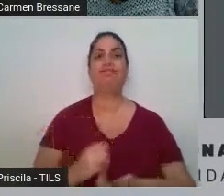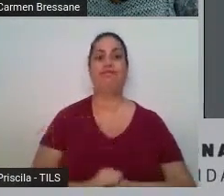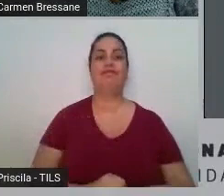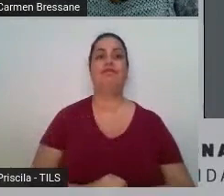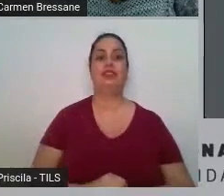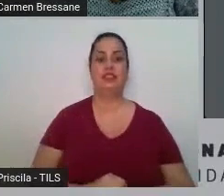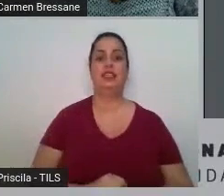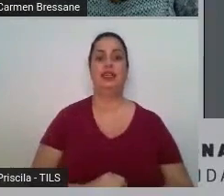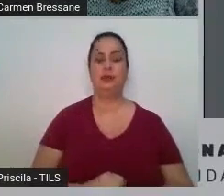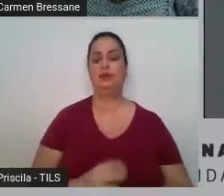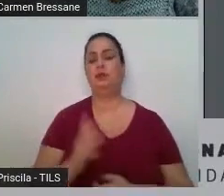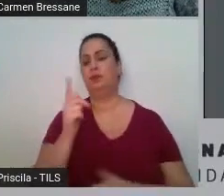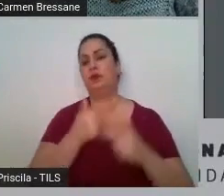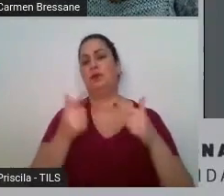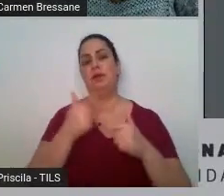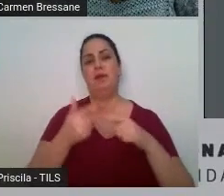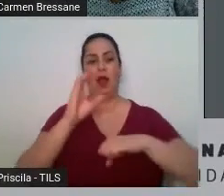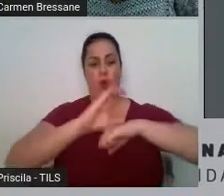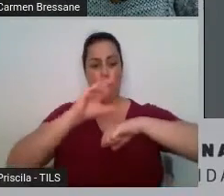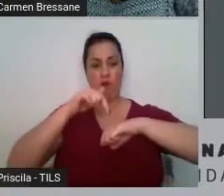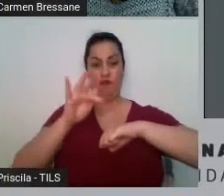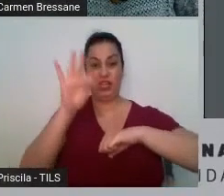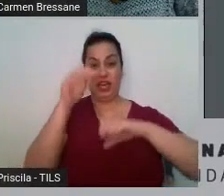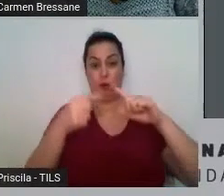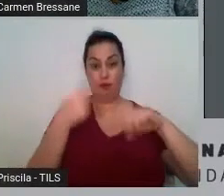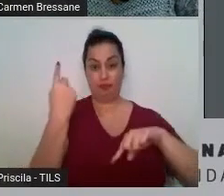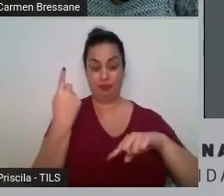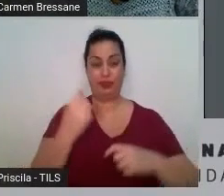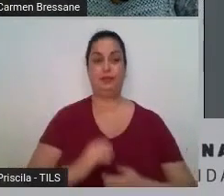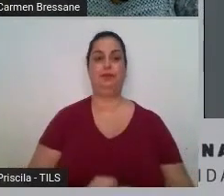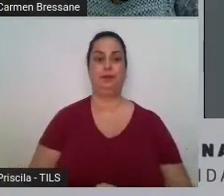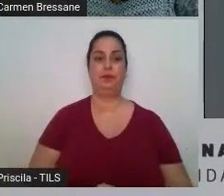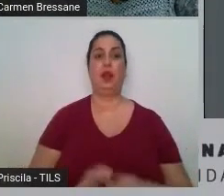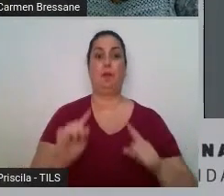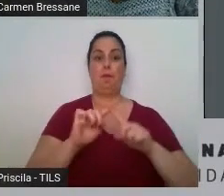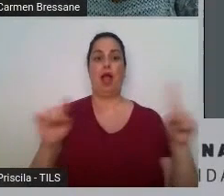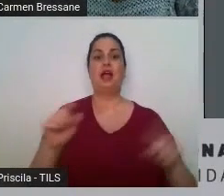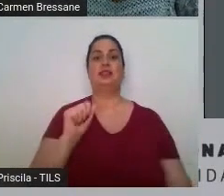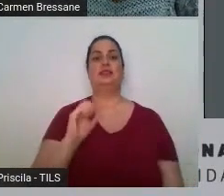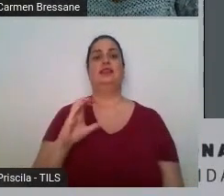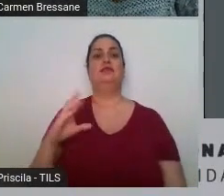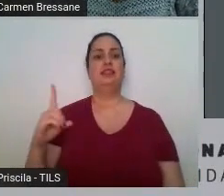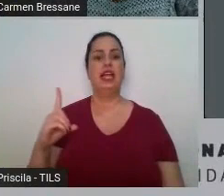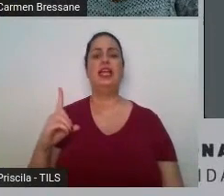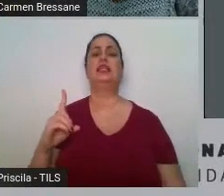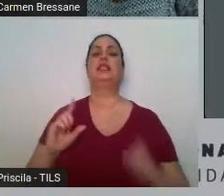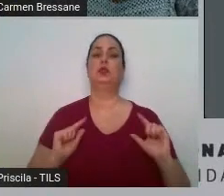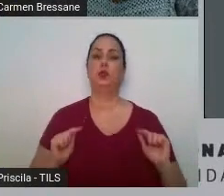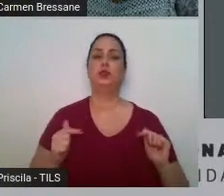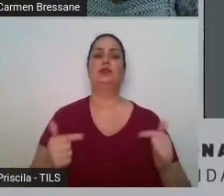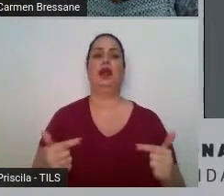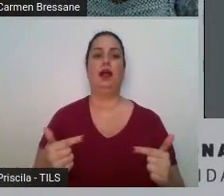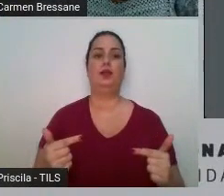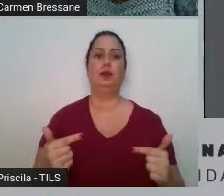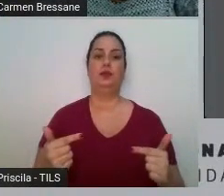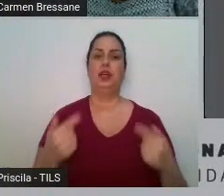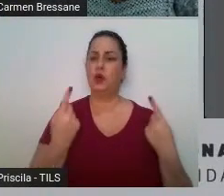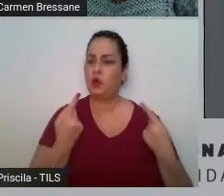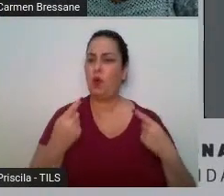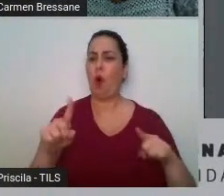inconstitucional a auditoria cidadã tem lutado contra esse esquema